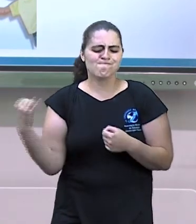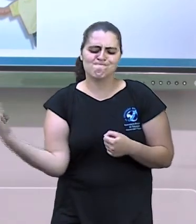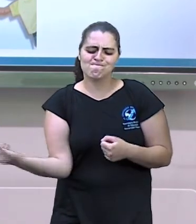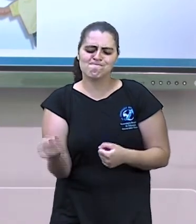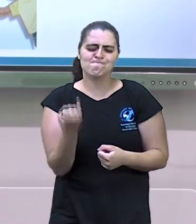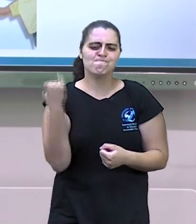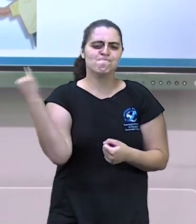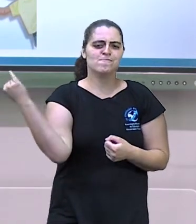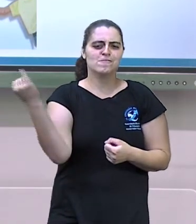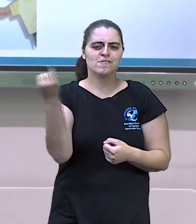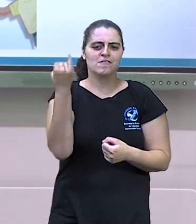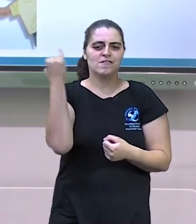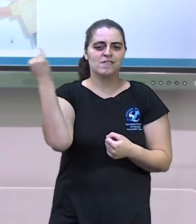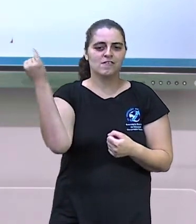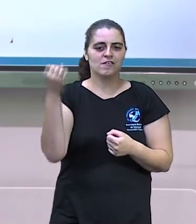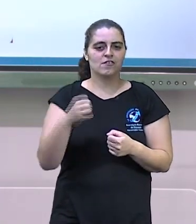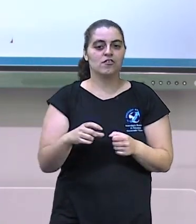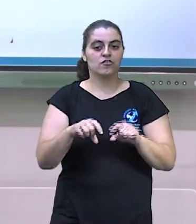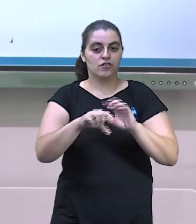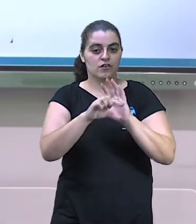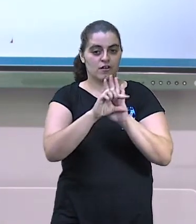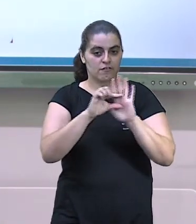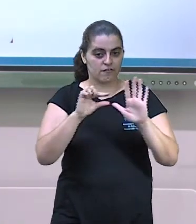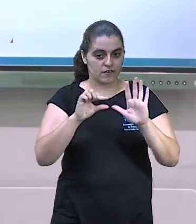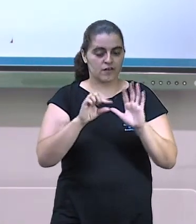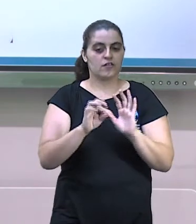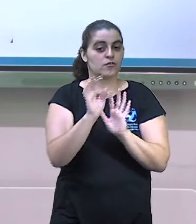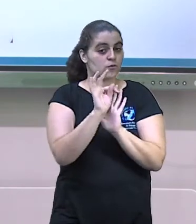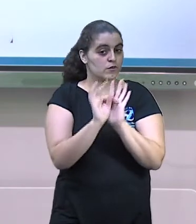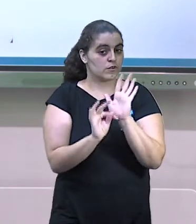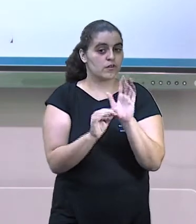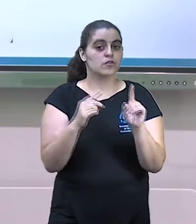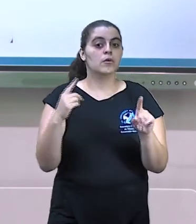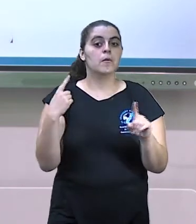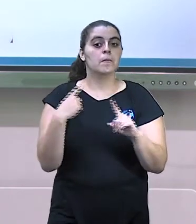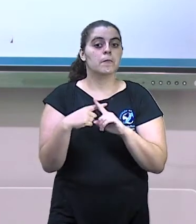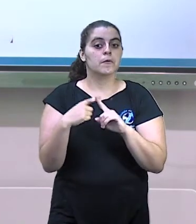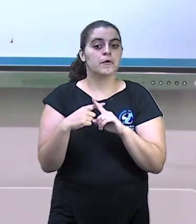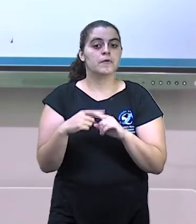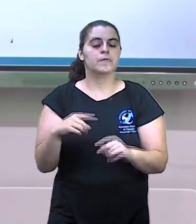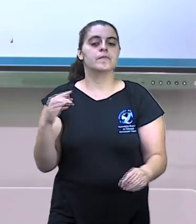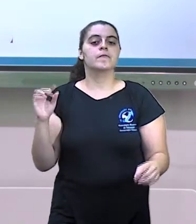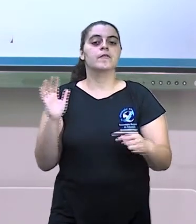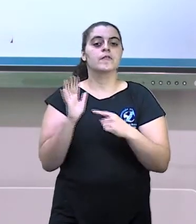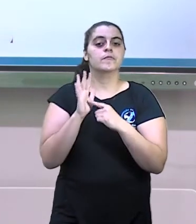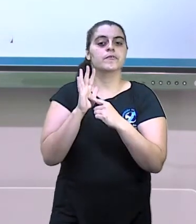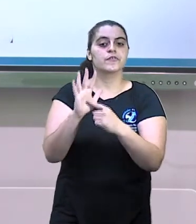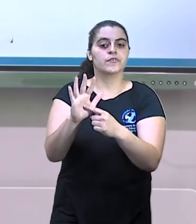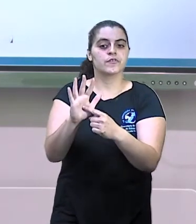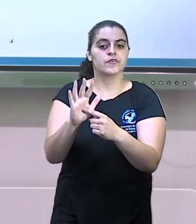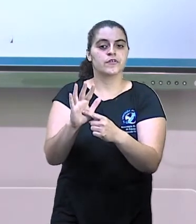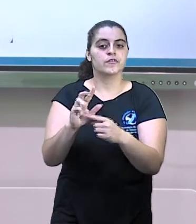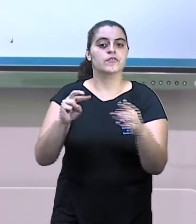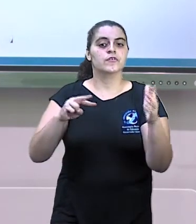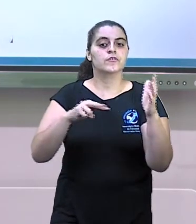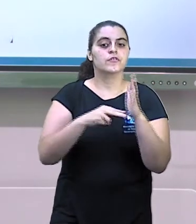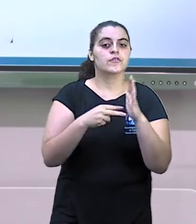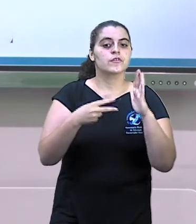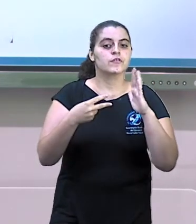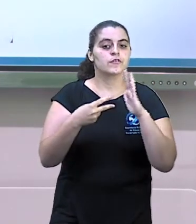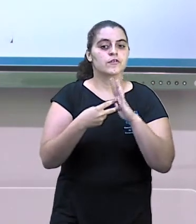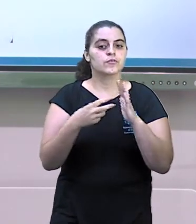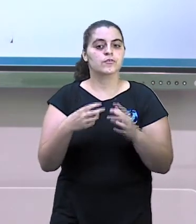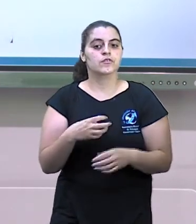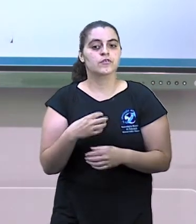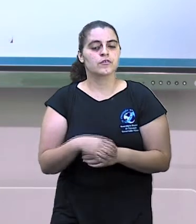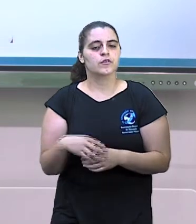o sentido dessa frase. E o verbo é só para me falar sobre ação, estado ou fenômeno